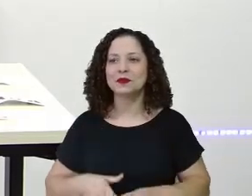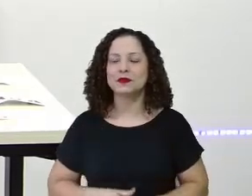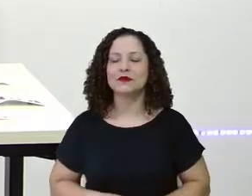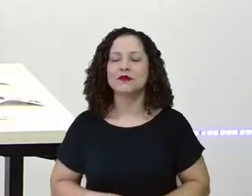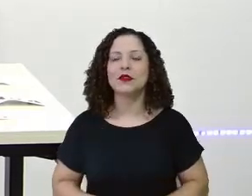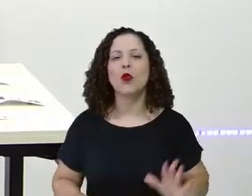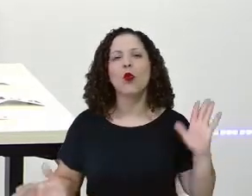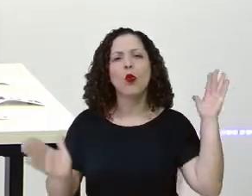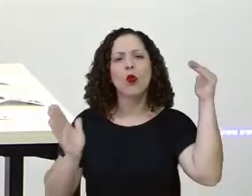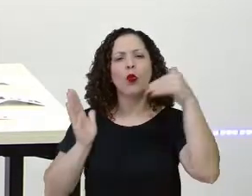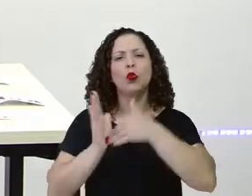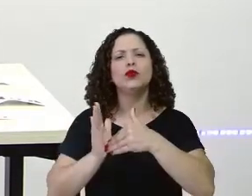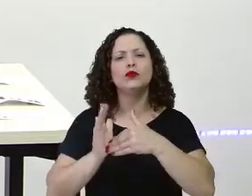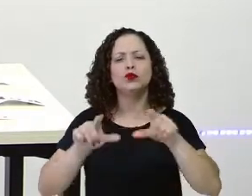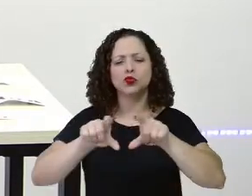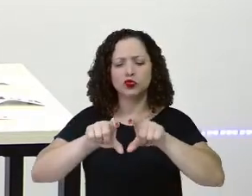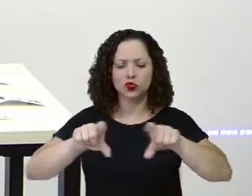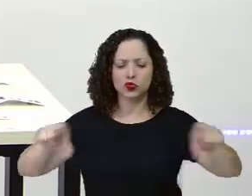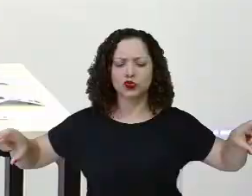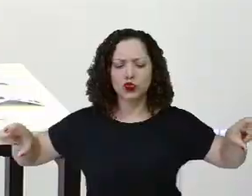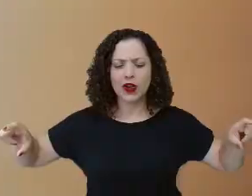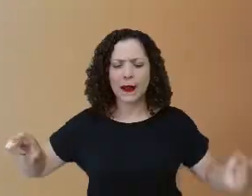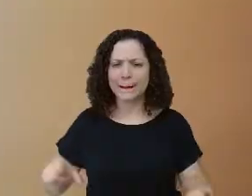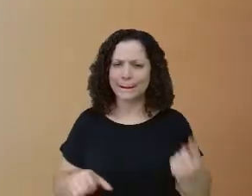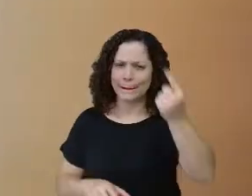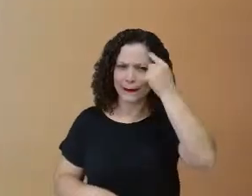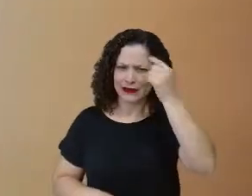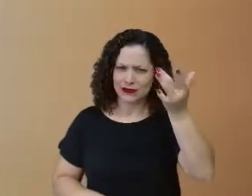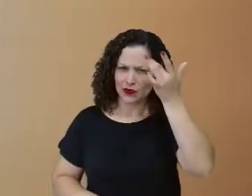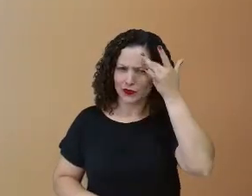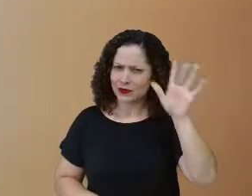E o último? Pensando que eu não sabia! Tá certo?